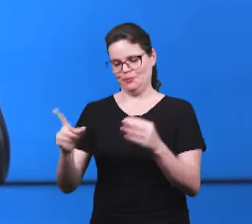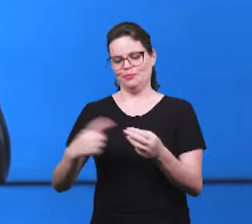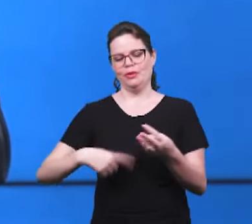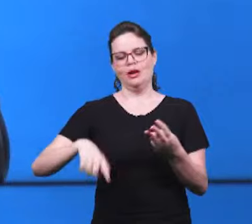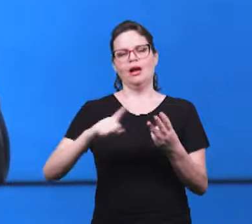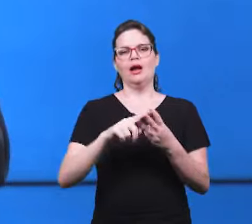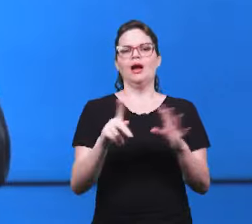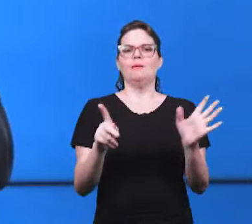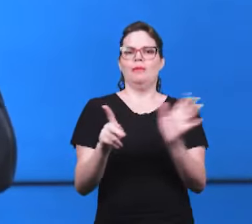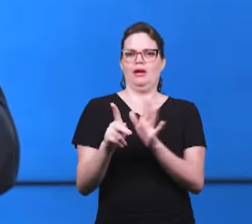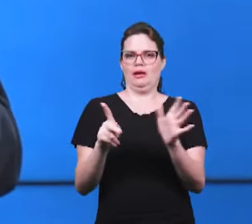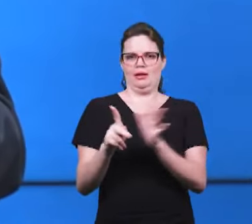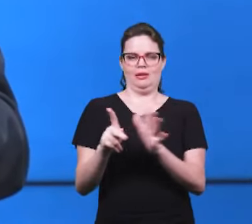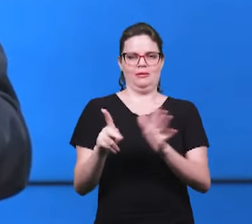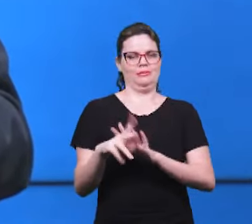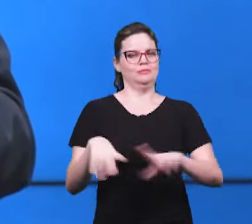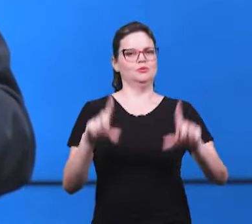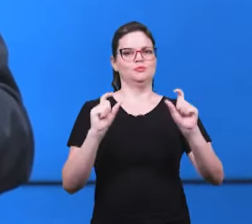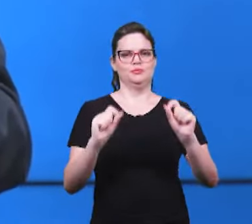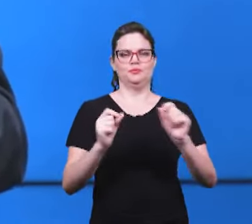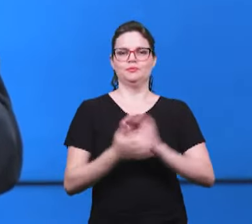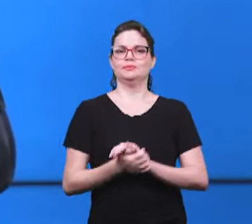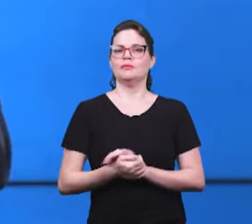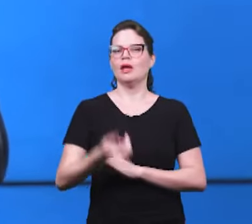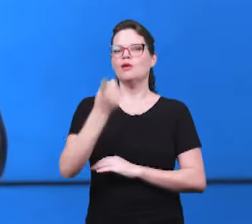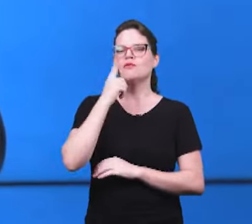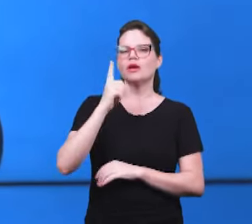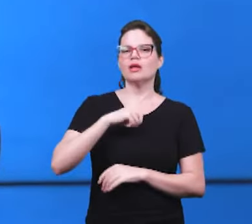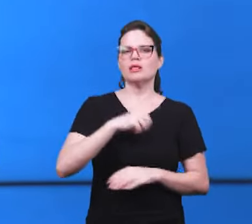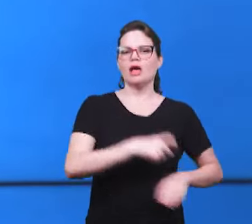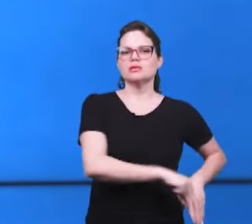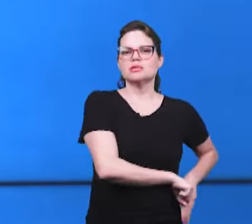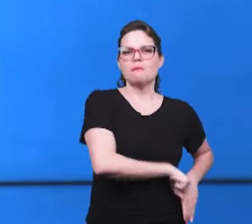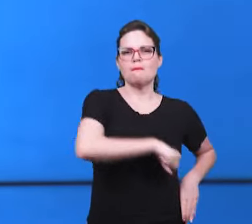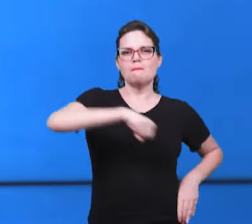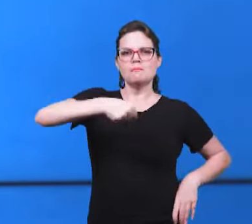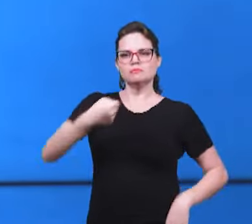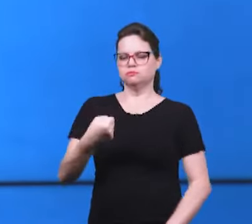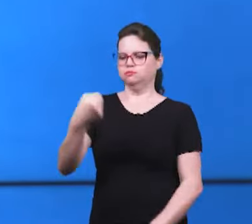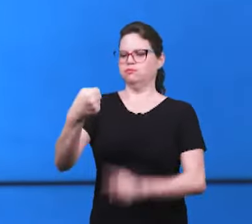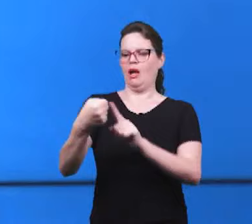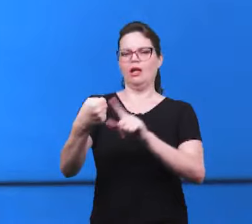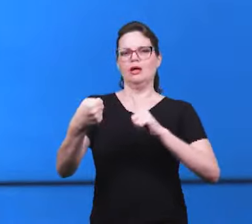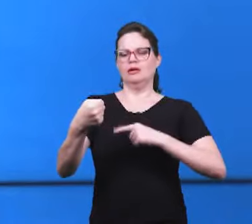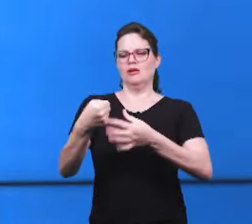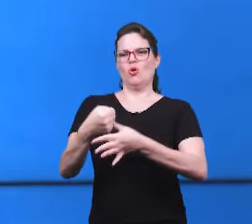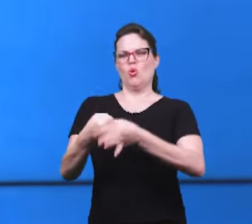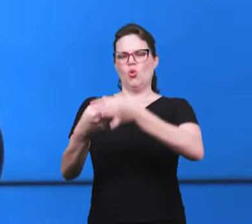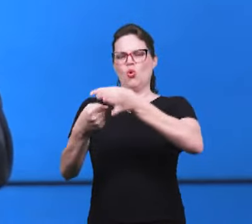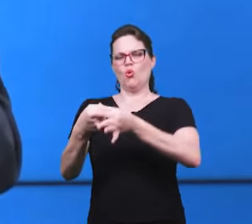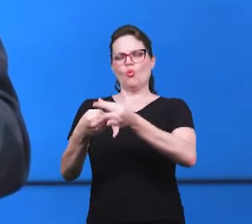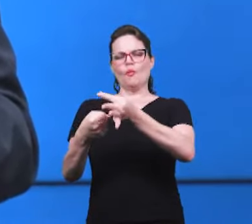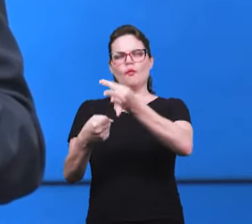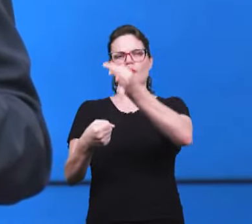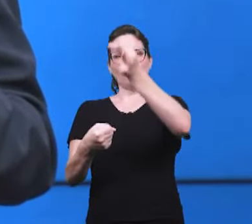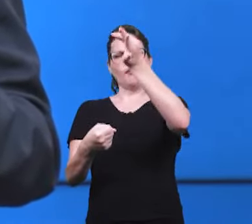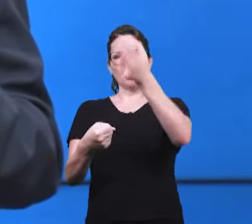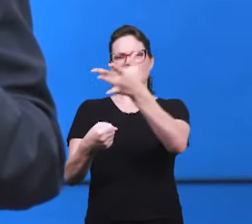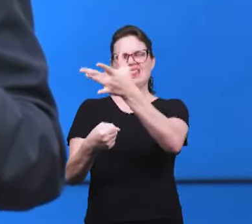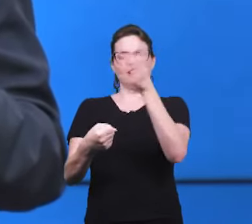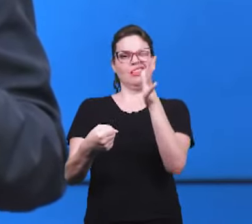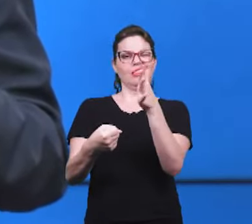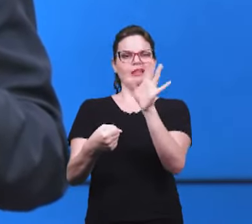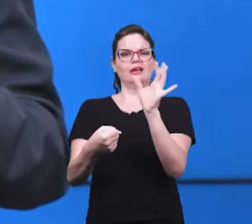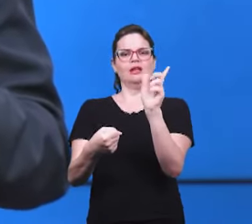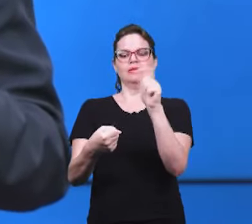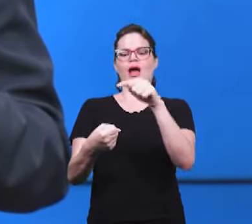12 de Apocalipse nós vamos ver ali aquele que tem a espada aguda de dois gumes aquela palavra de Jesus que discerne todas